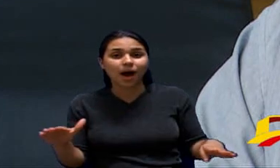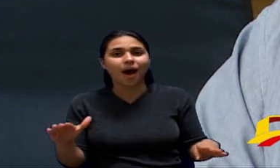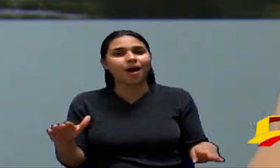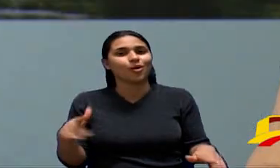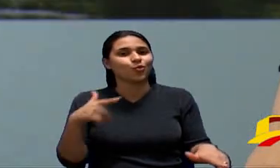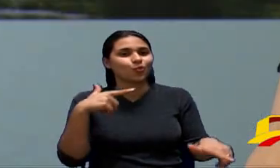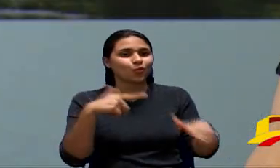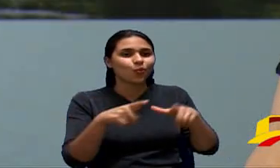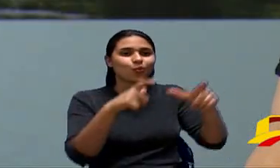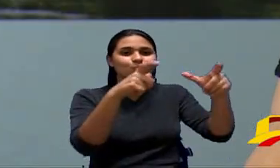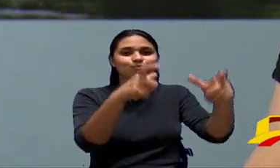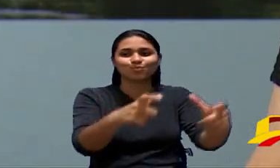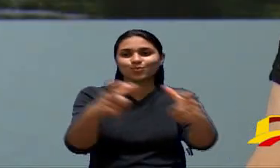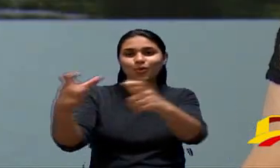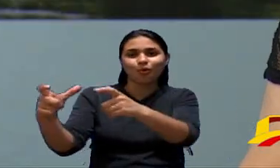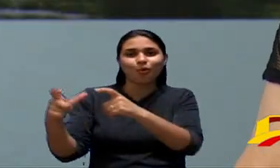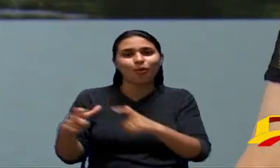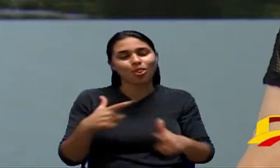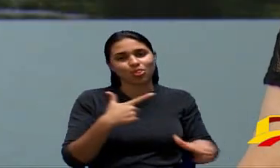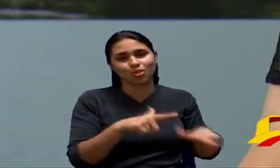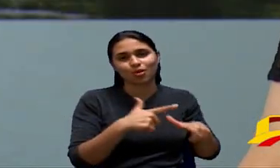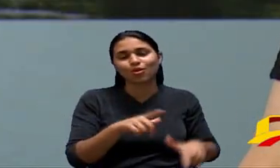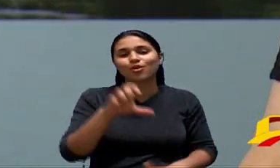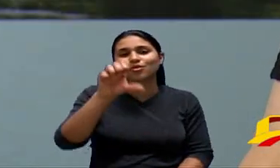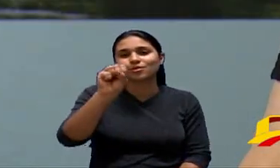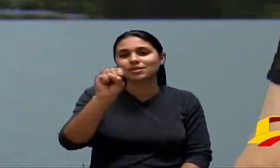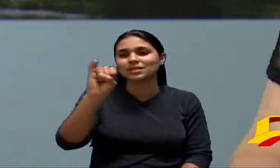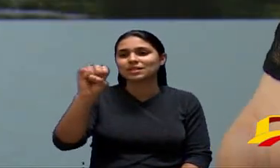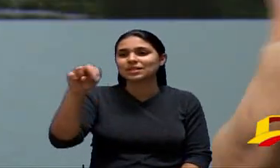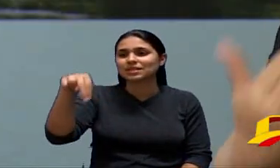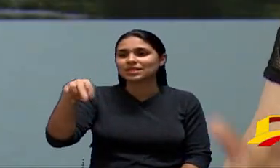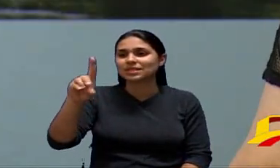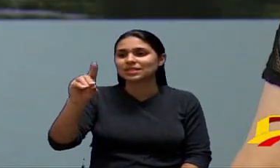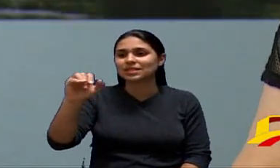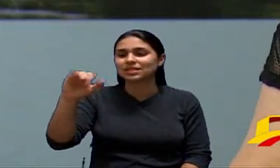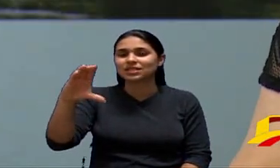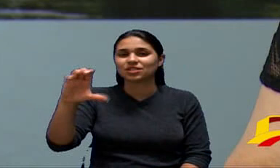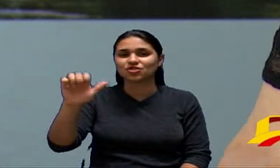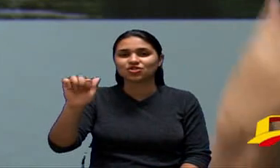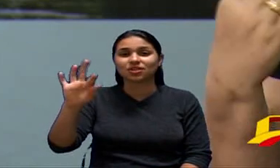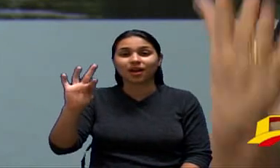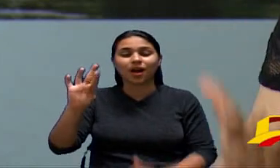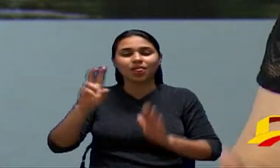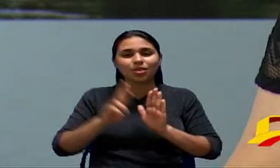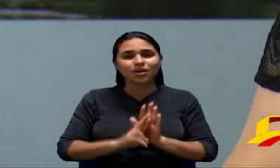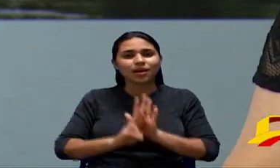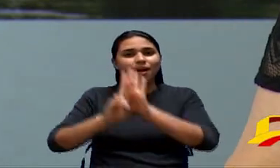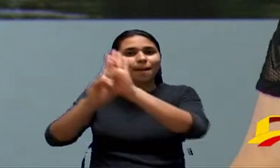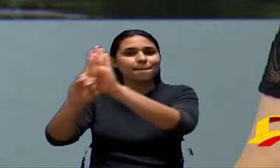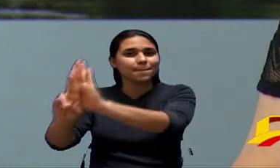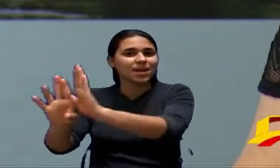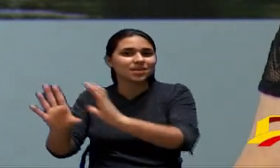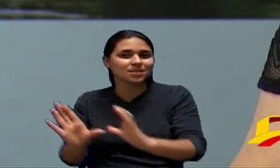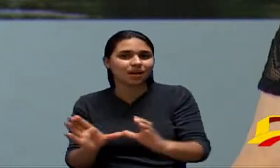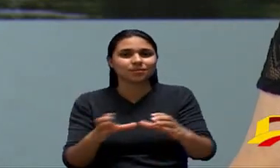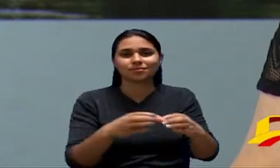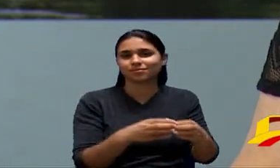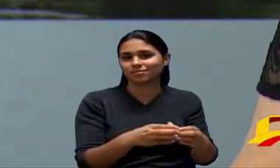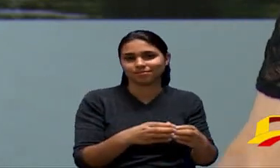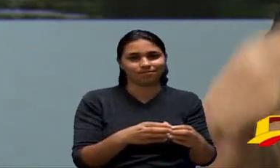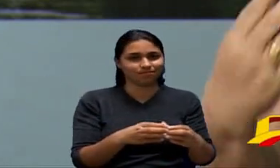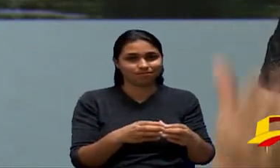porque não tendo mais a categoria vamos defender quem atrás disso acabando essas entidades